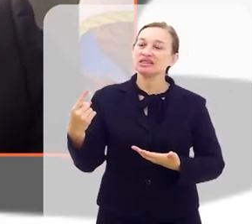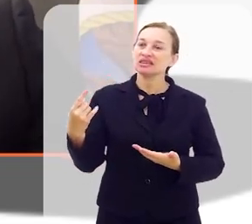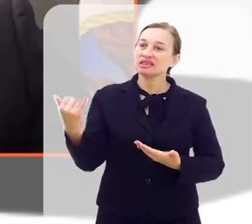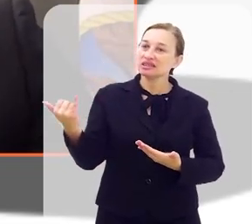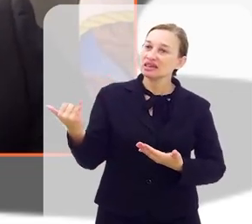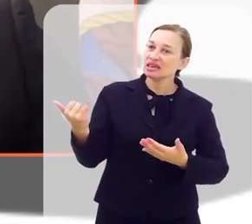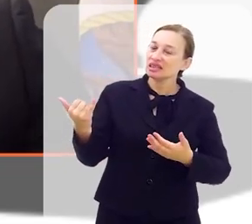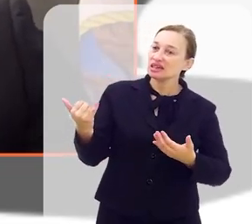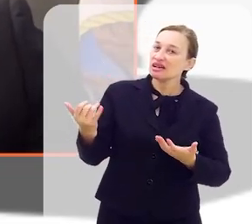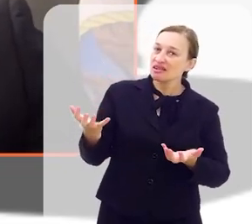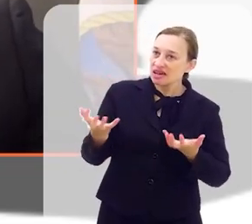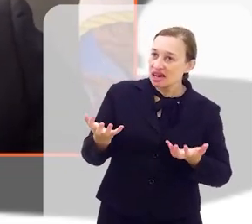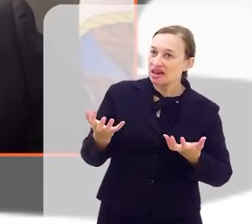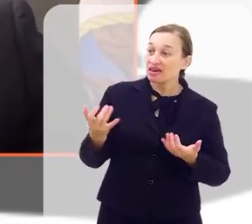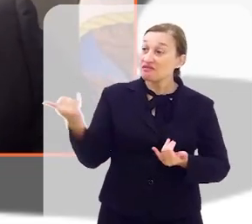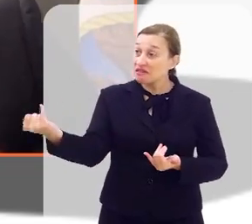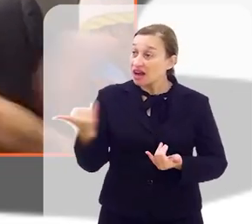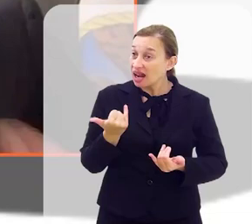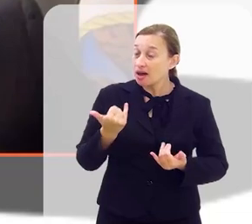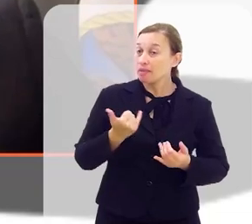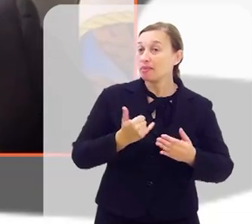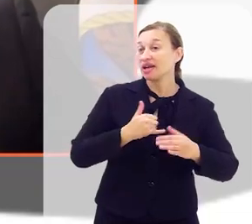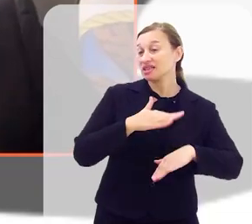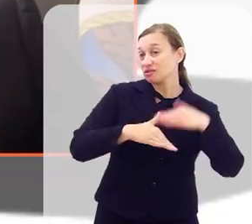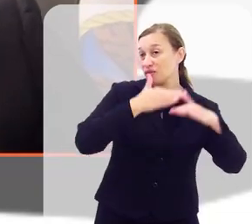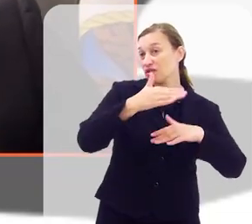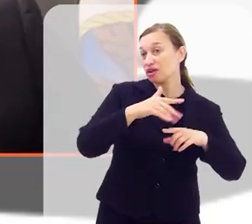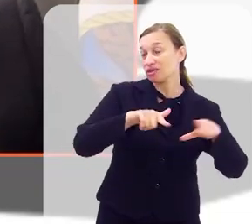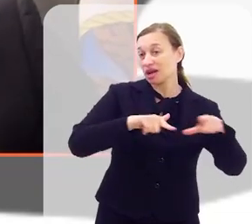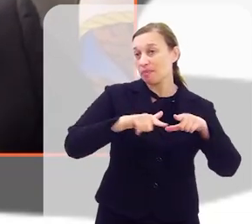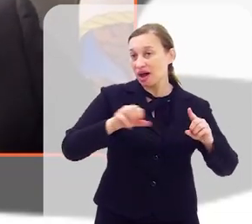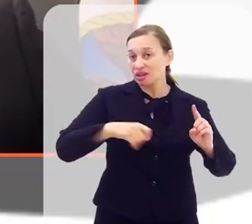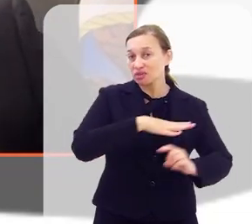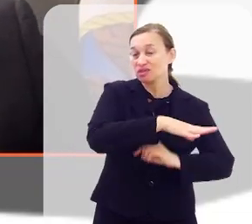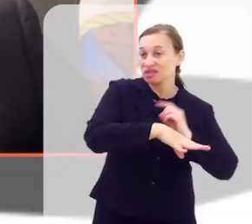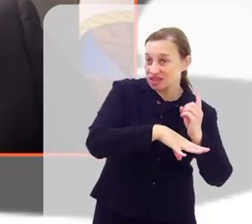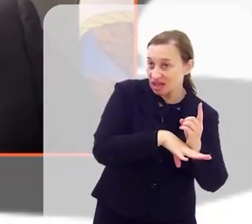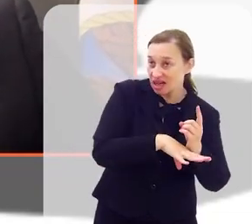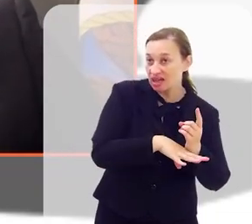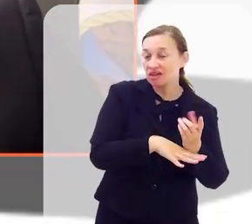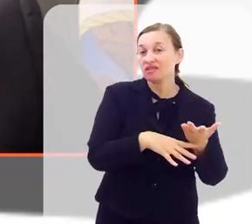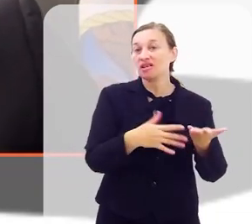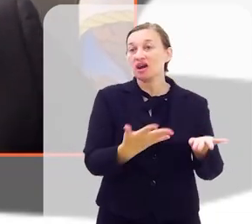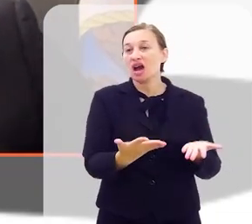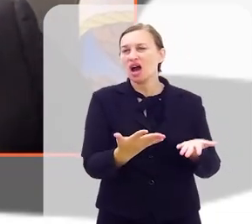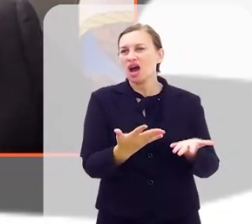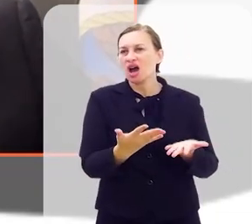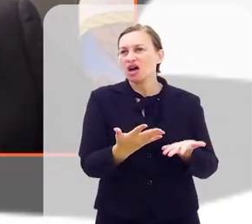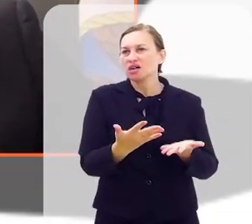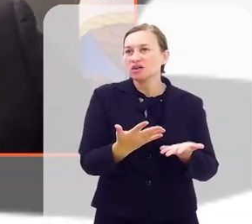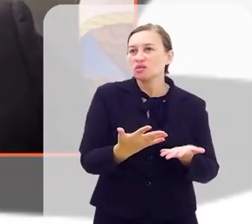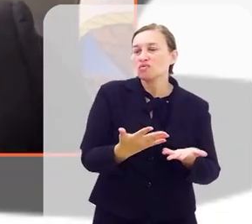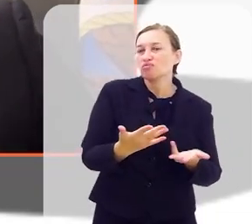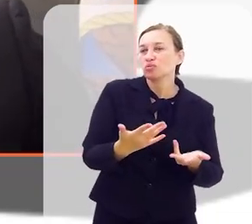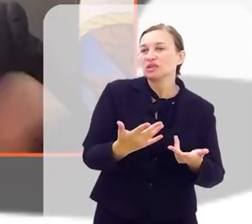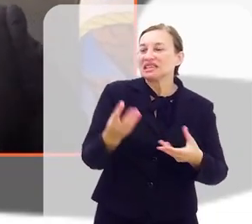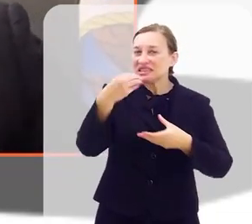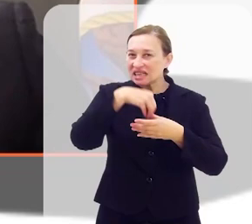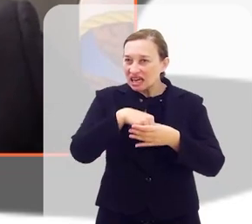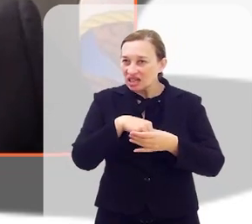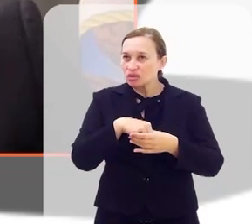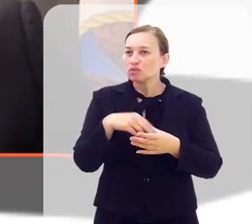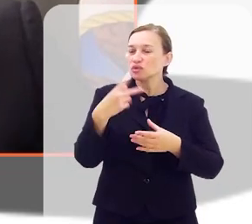nosso mandato para desenvolver algum trabalho social, alguma visibilidade legislativa ou governamental